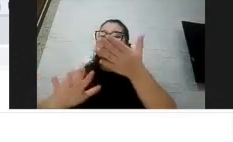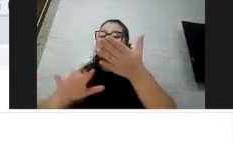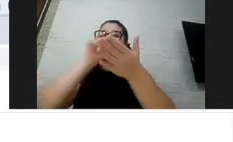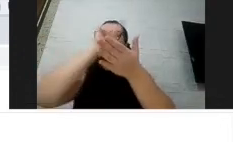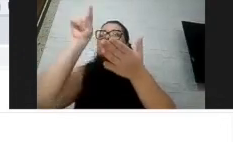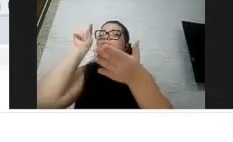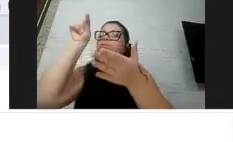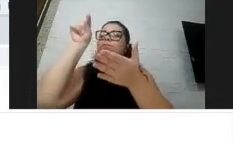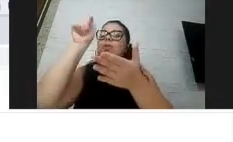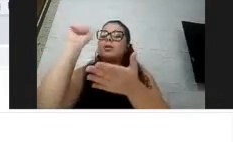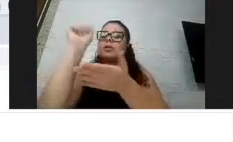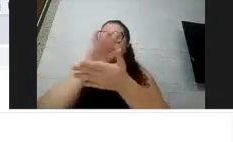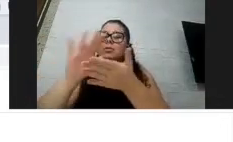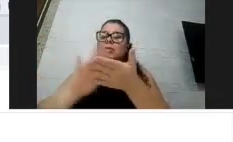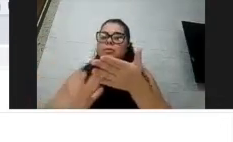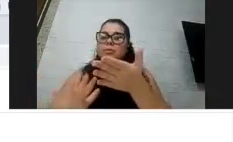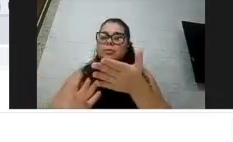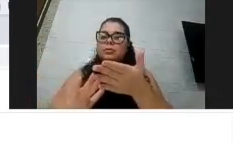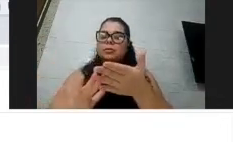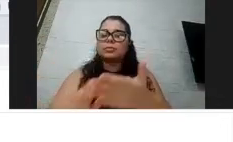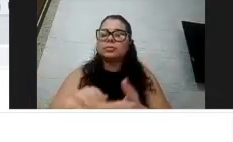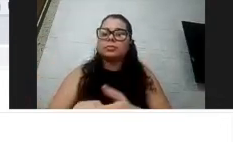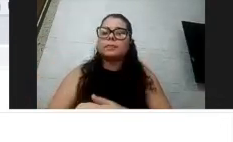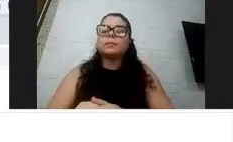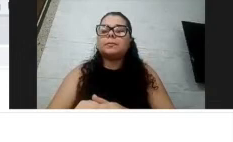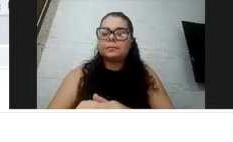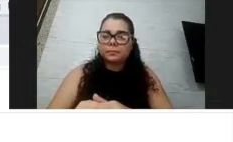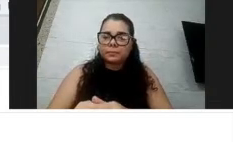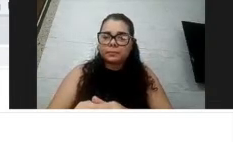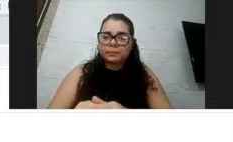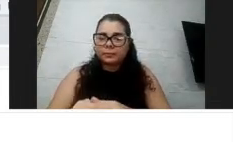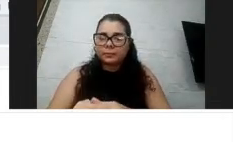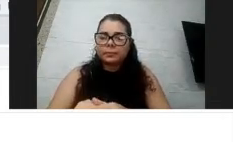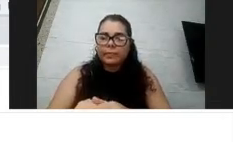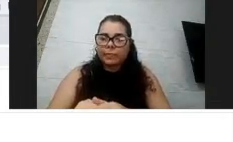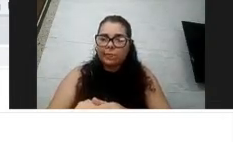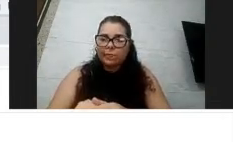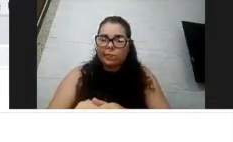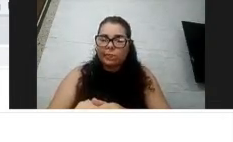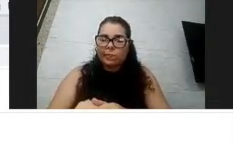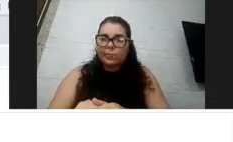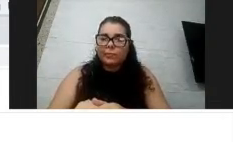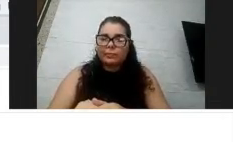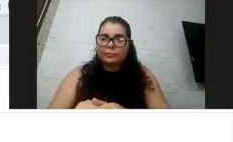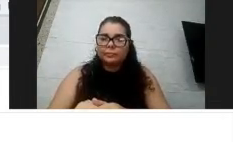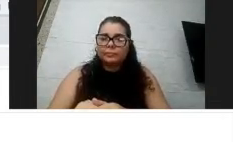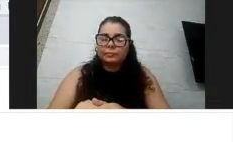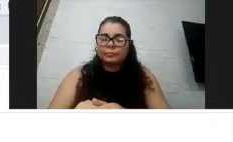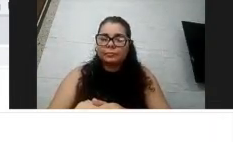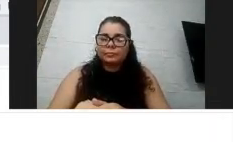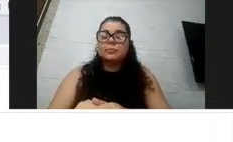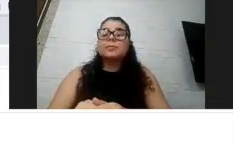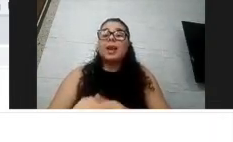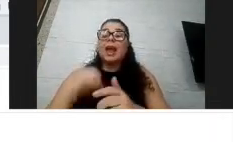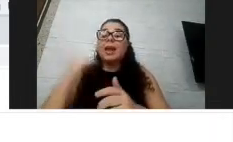Agora, só porque alguém está com o microfone ligado para a gente poder se ouvir, o importante é que todo mundo esteja com o microfone